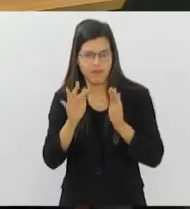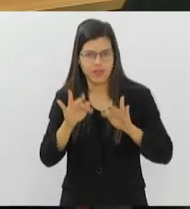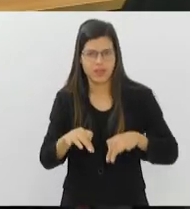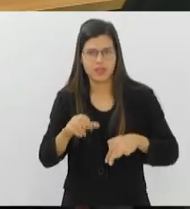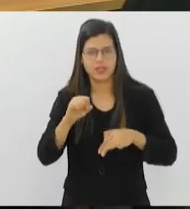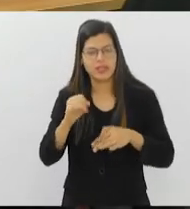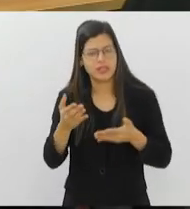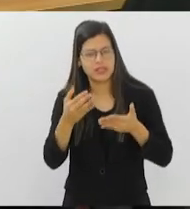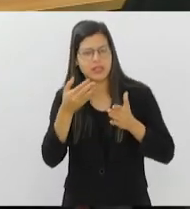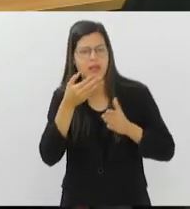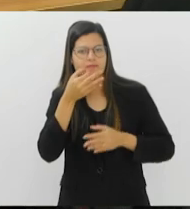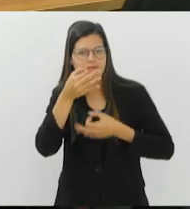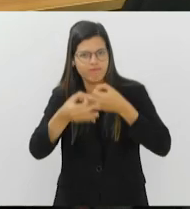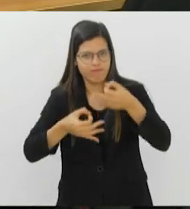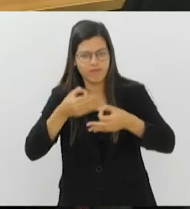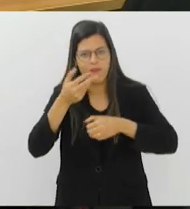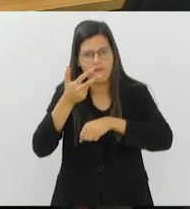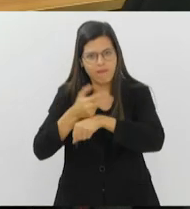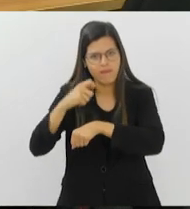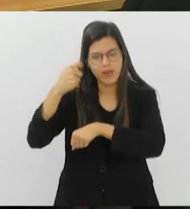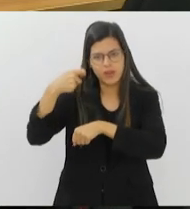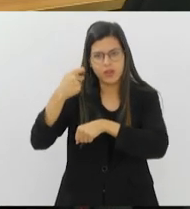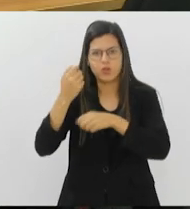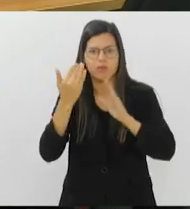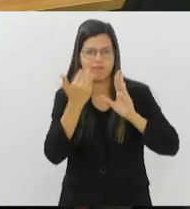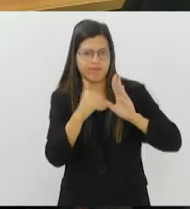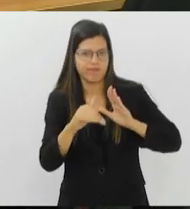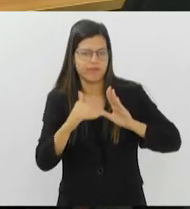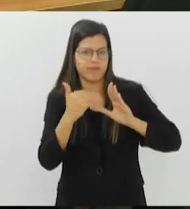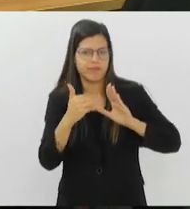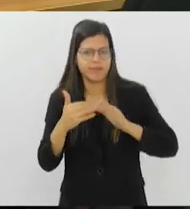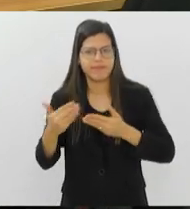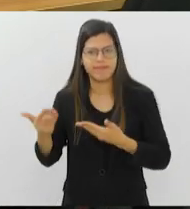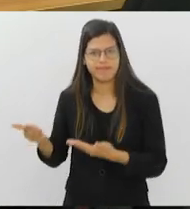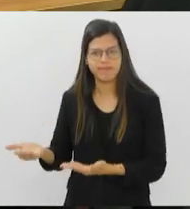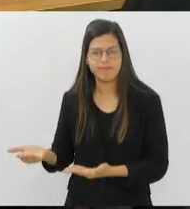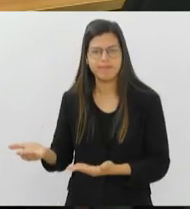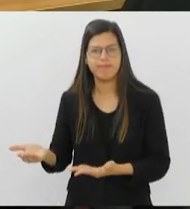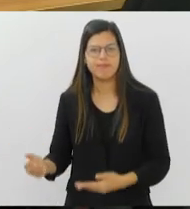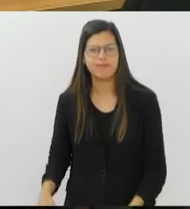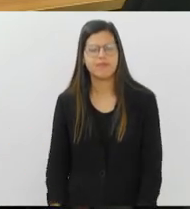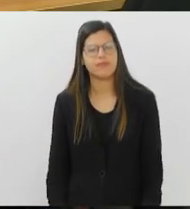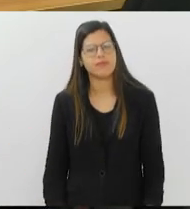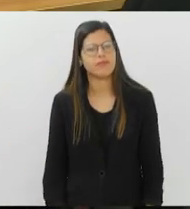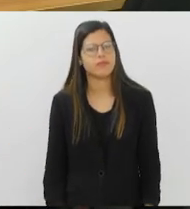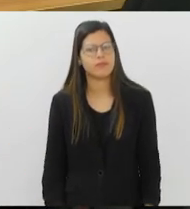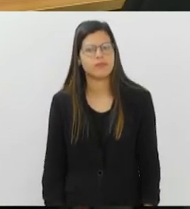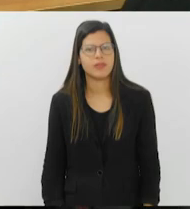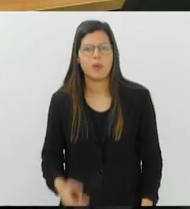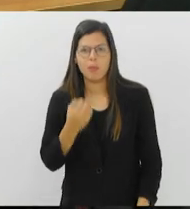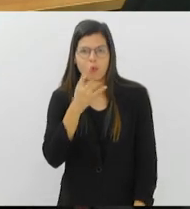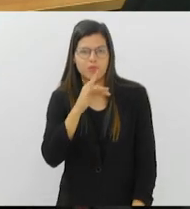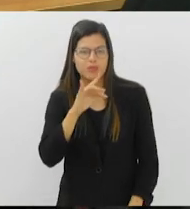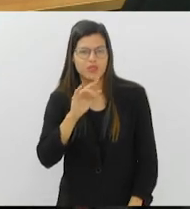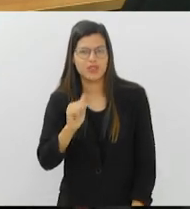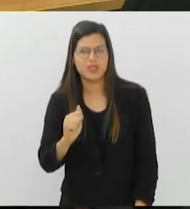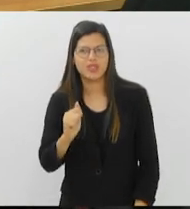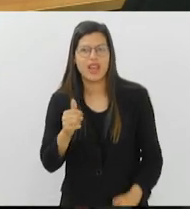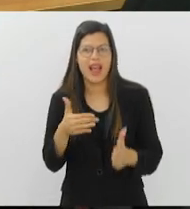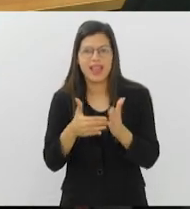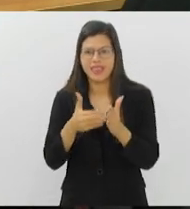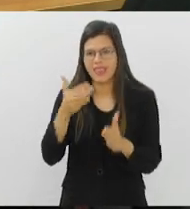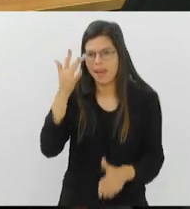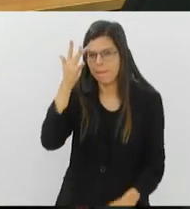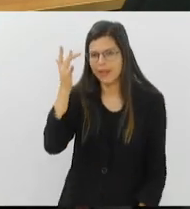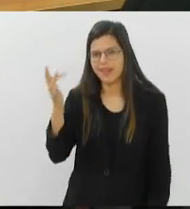sugestões ou vídeos aí da sua cidade, é só acessar nosso e-mail, tvalerja, arroba, alerje.rj.gov.br. Bom dia para você e